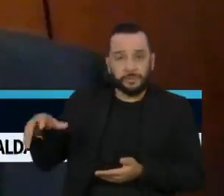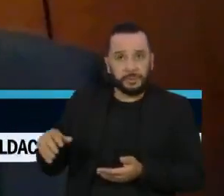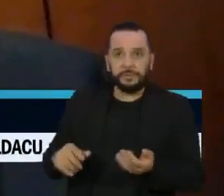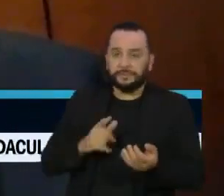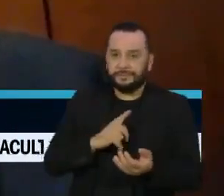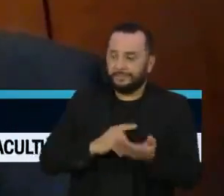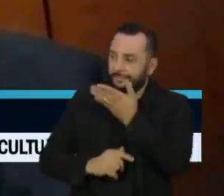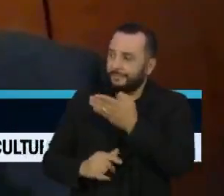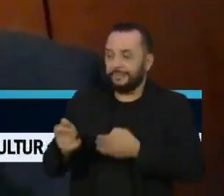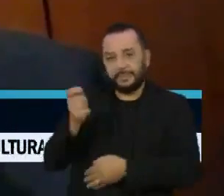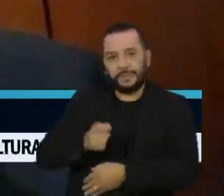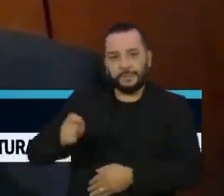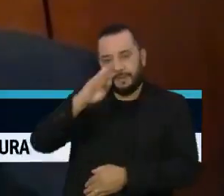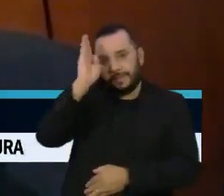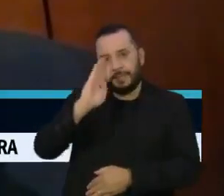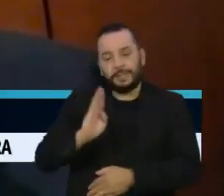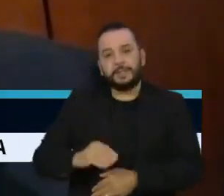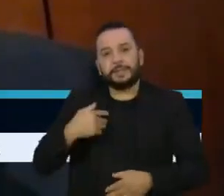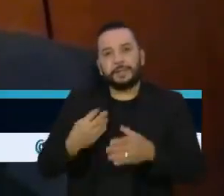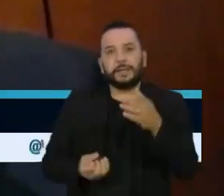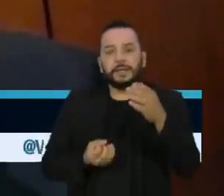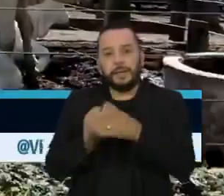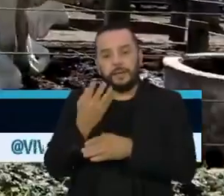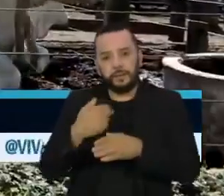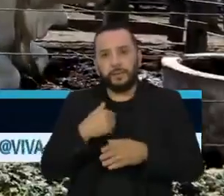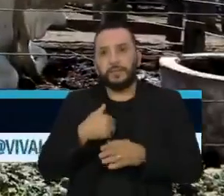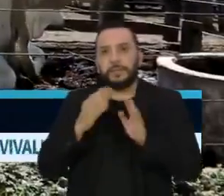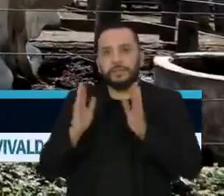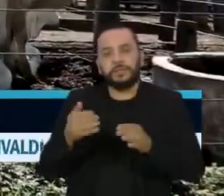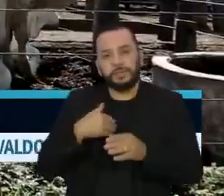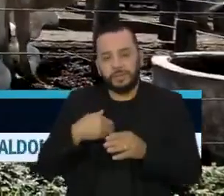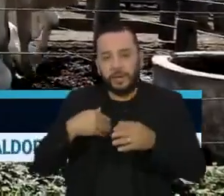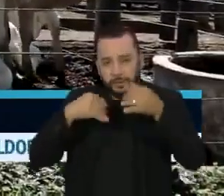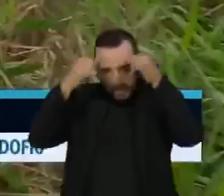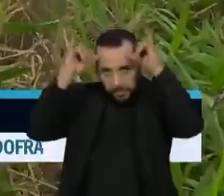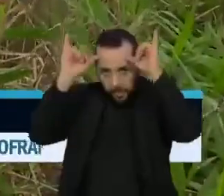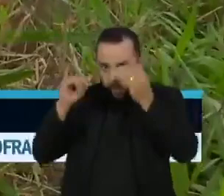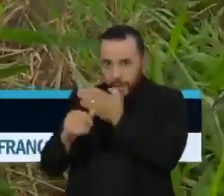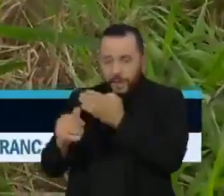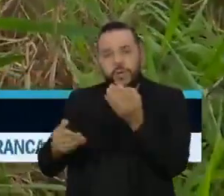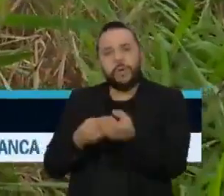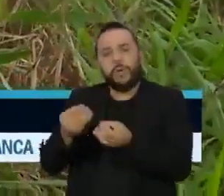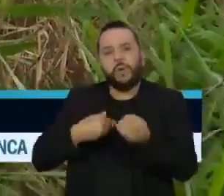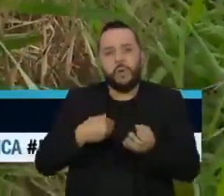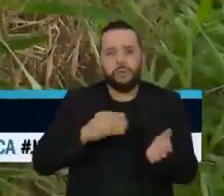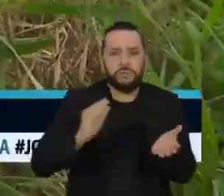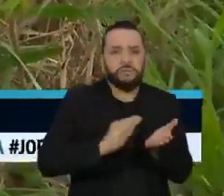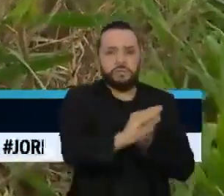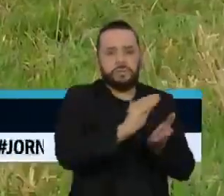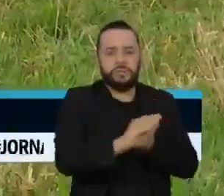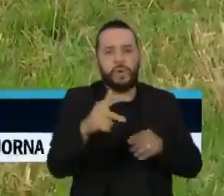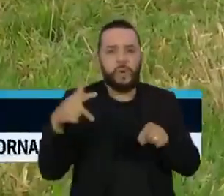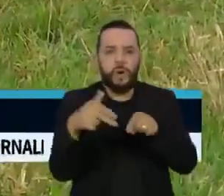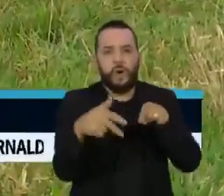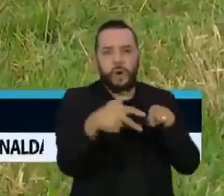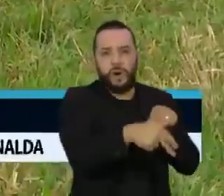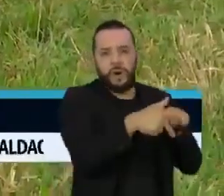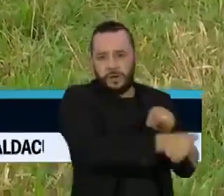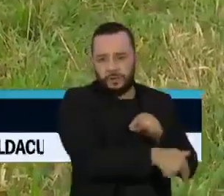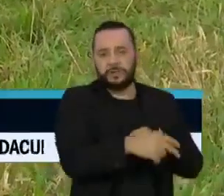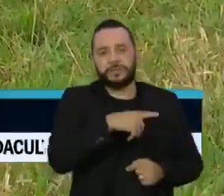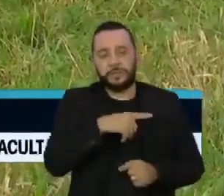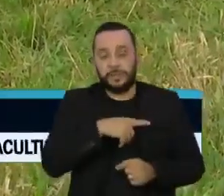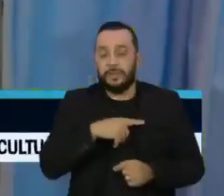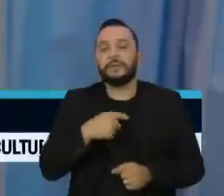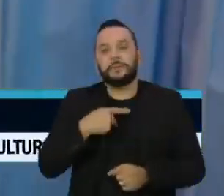no evento da Associação Brasileira dos Criadores de Zebu. Questionado sobre o corte de recursos para a agropecuária, o presidente